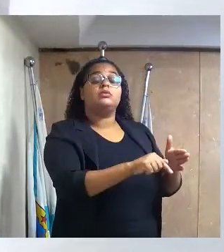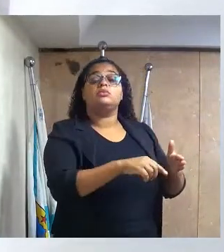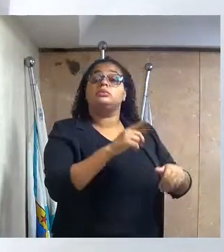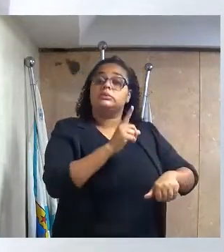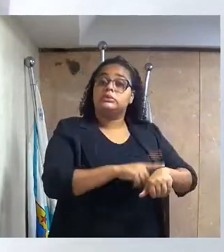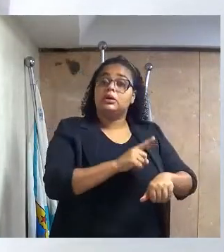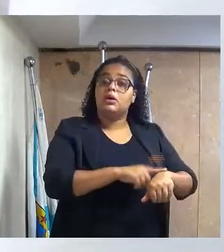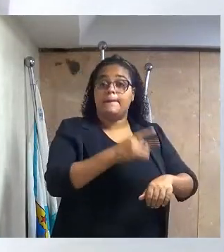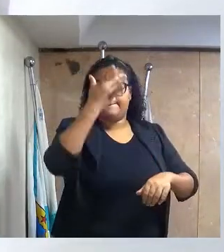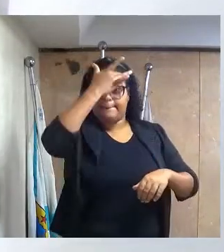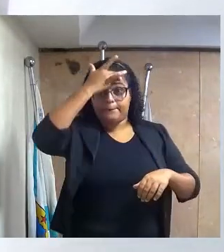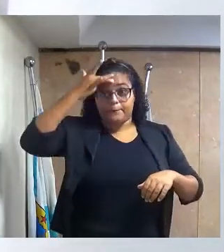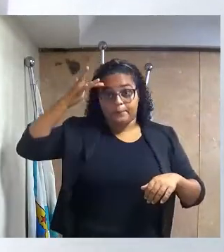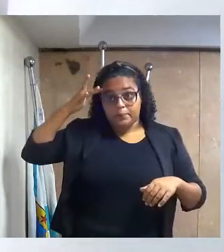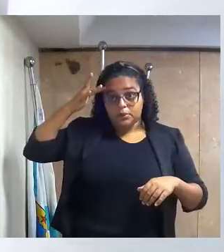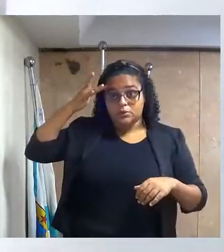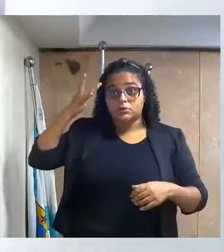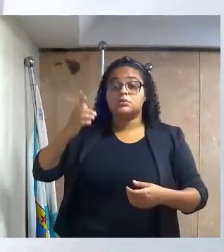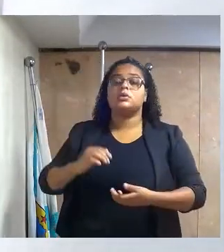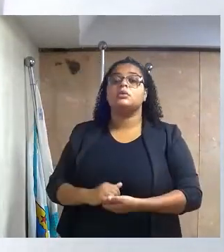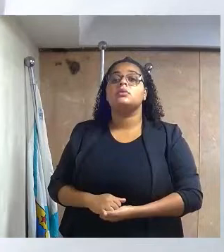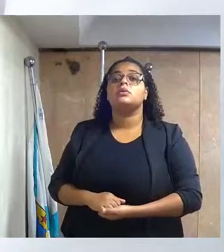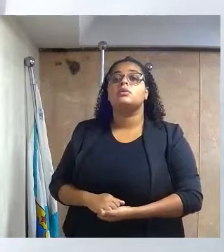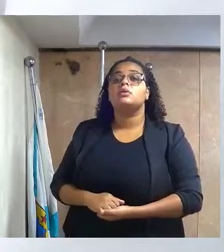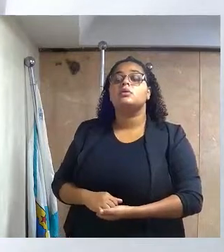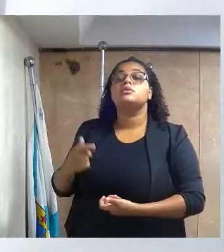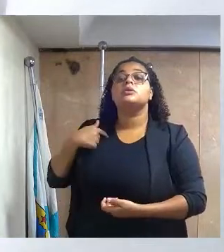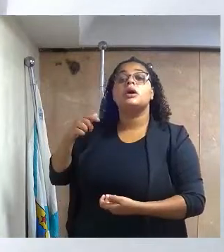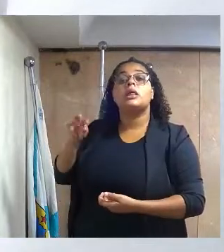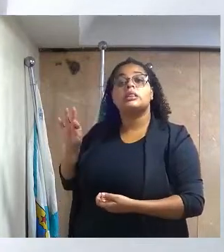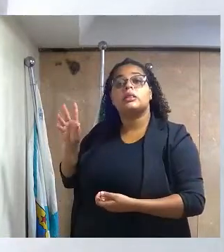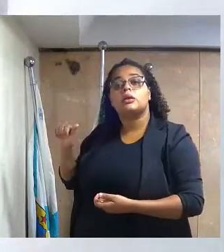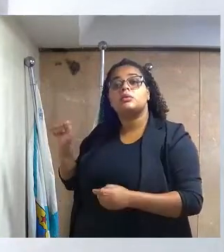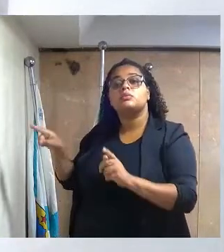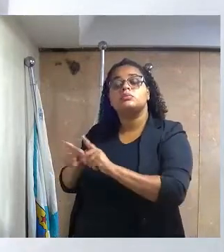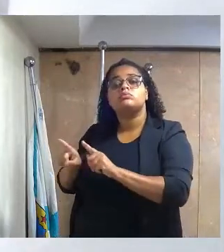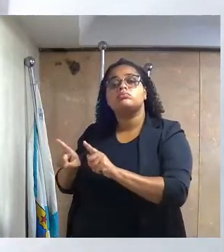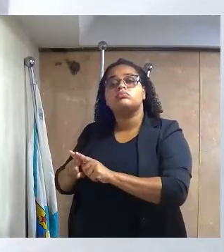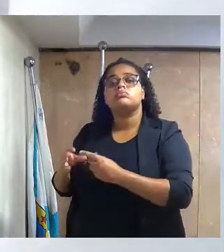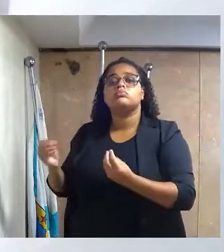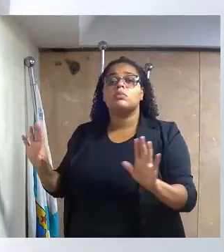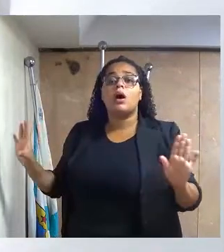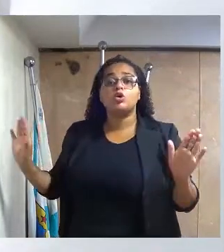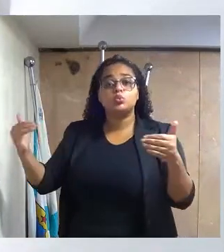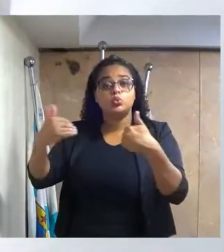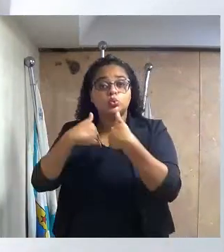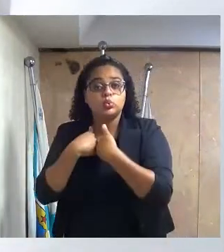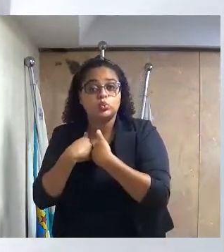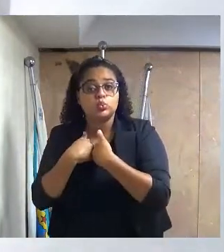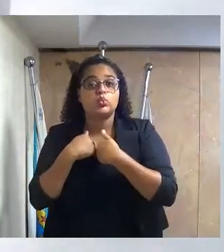de pessoas diagnosticadas com transtorno de espectro autista.